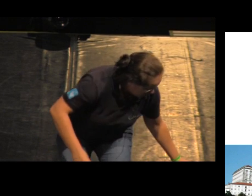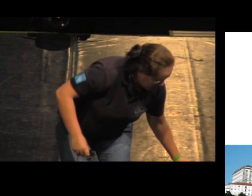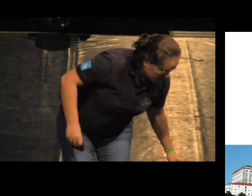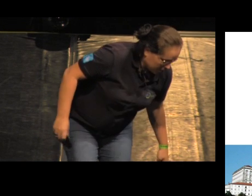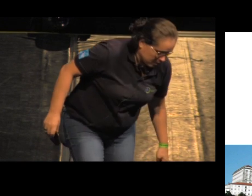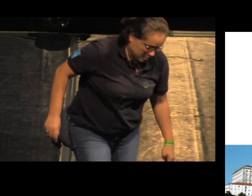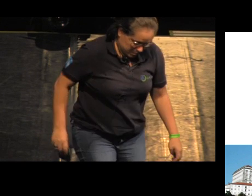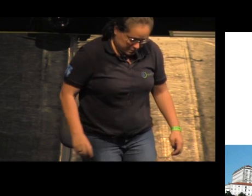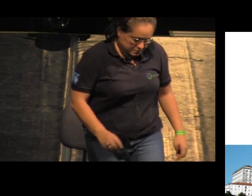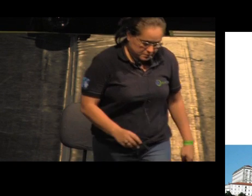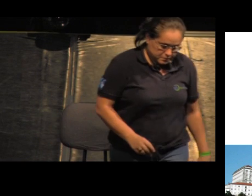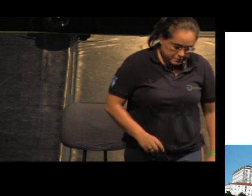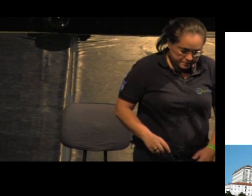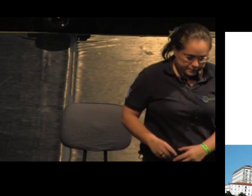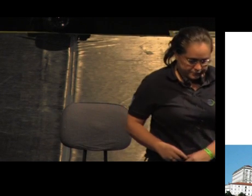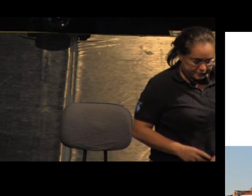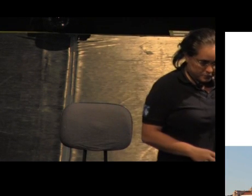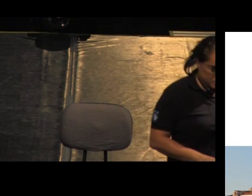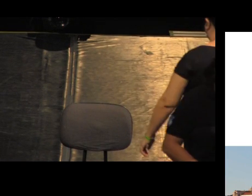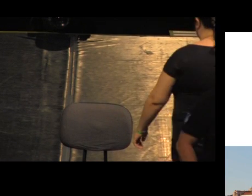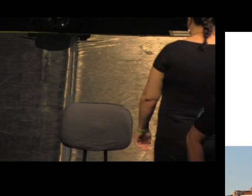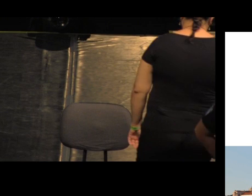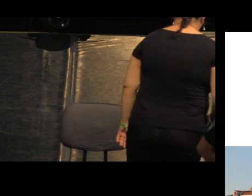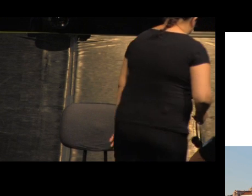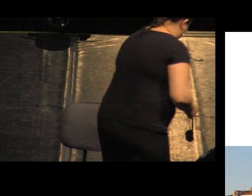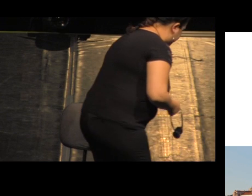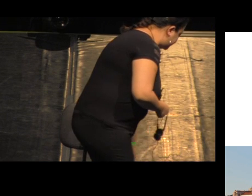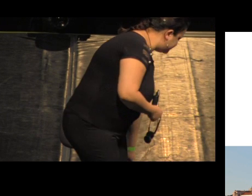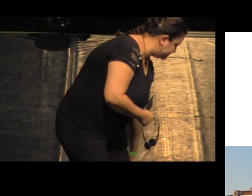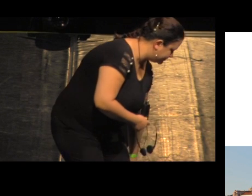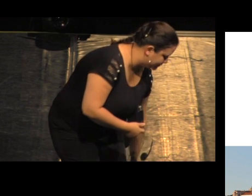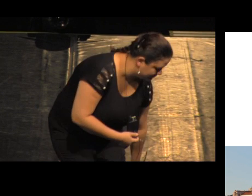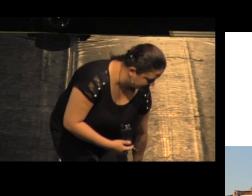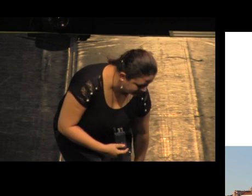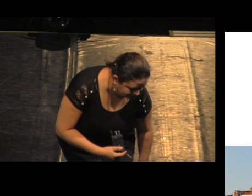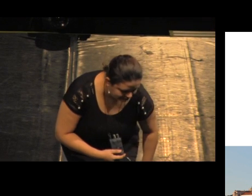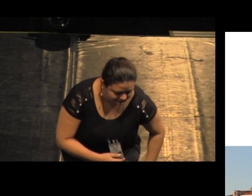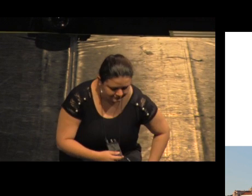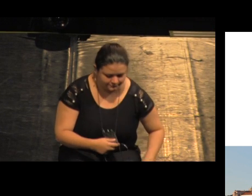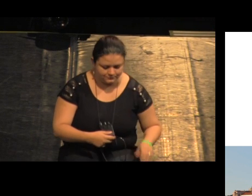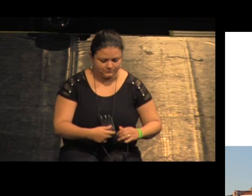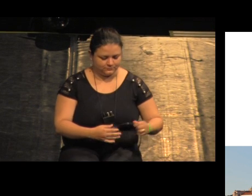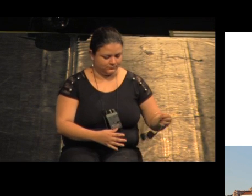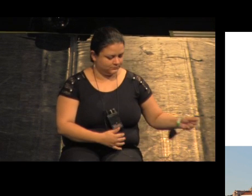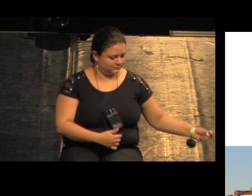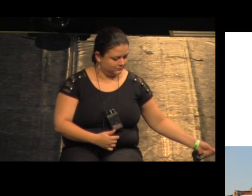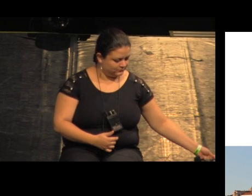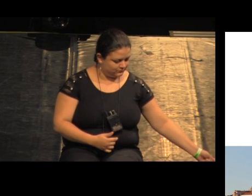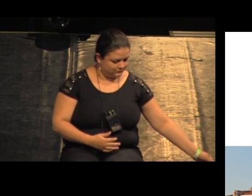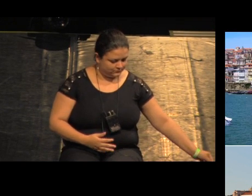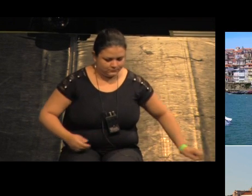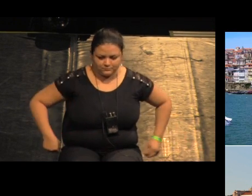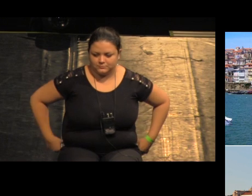Gaia olhando para a cidade histórica do Porto muita gente faz isso senta lá para tomar o vinhozinho e fica olhando